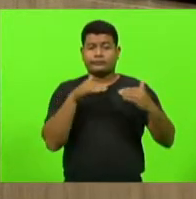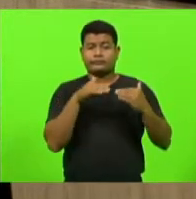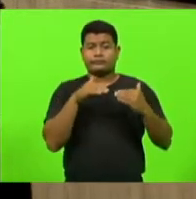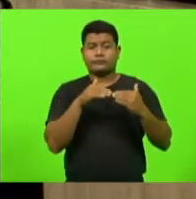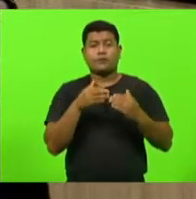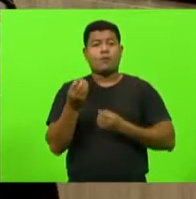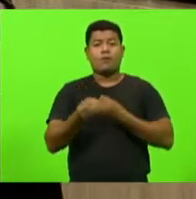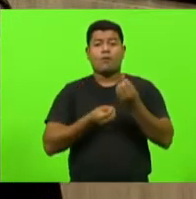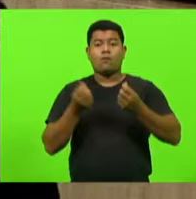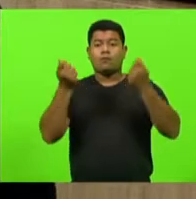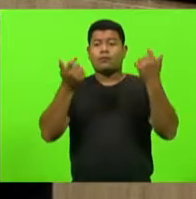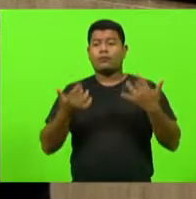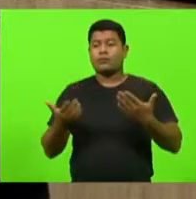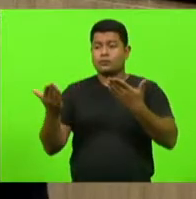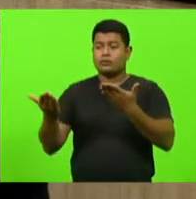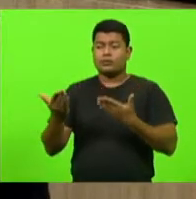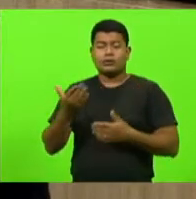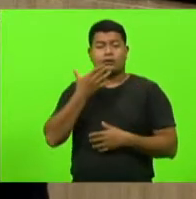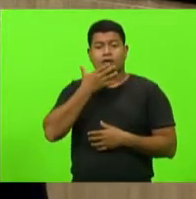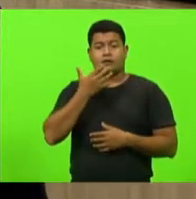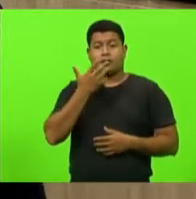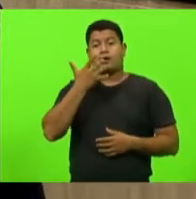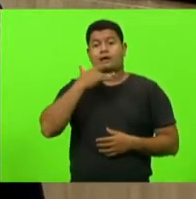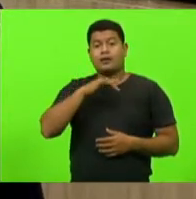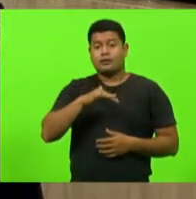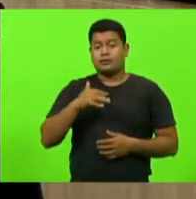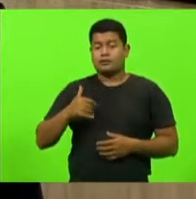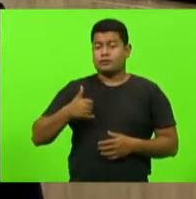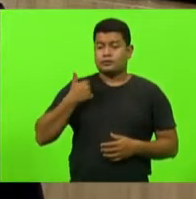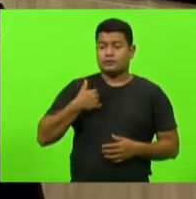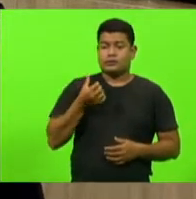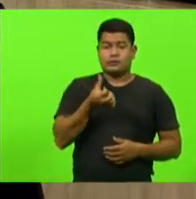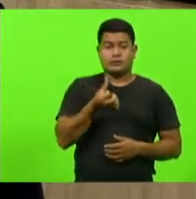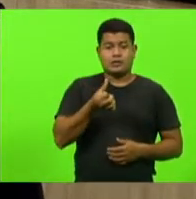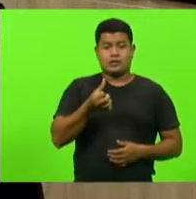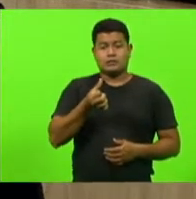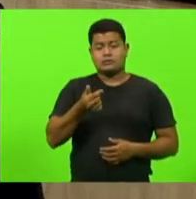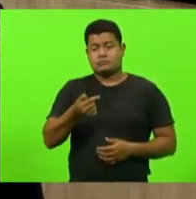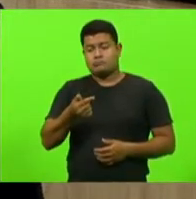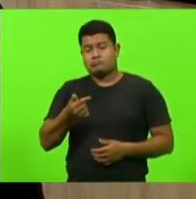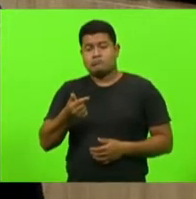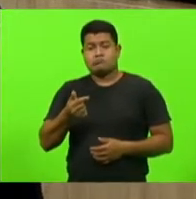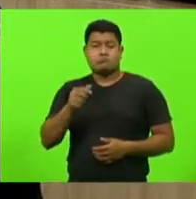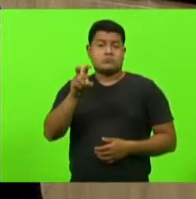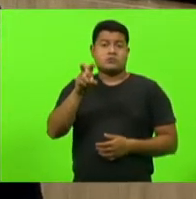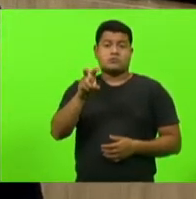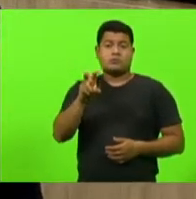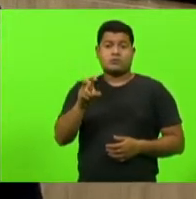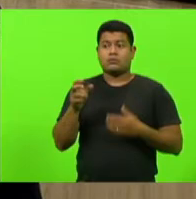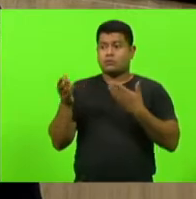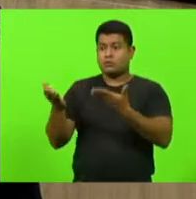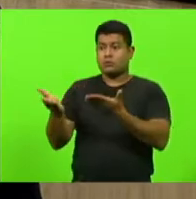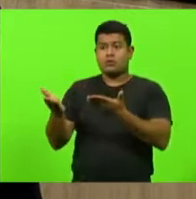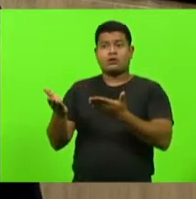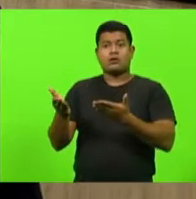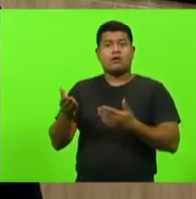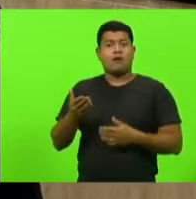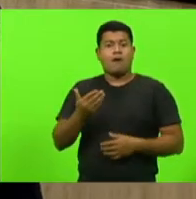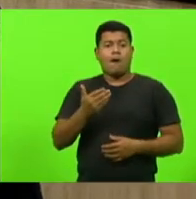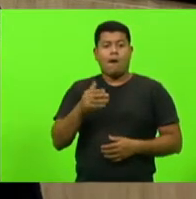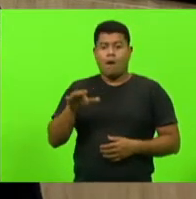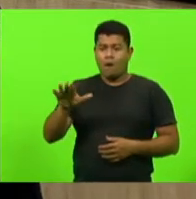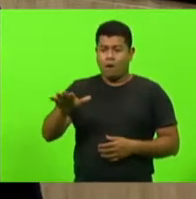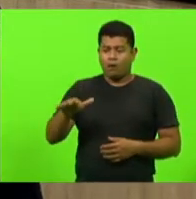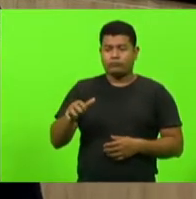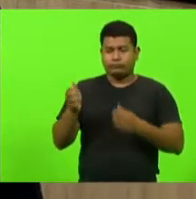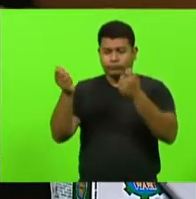criança de seis, sete, cinco anos de idade que o coleguinha pode estar de máscara e ele não está de máscara?